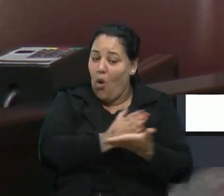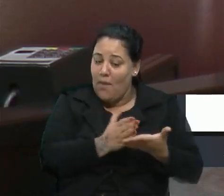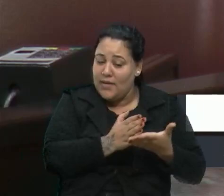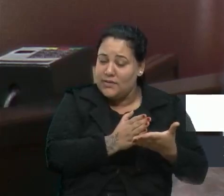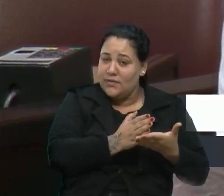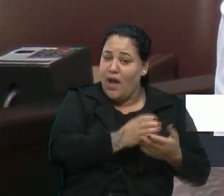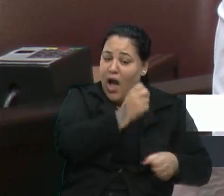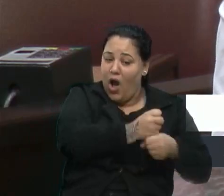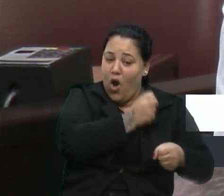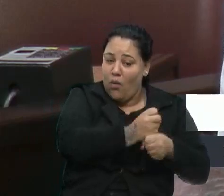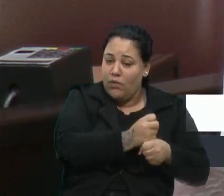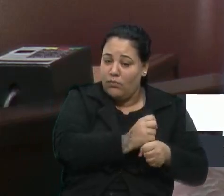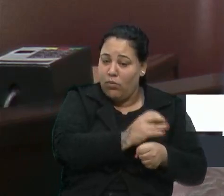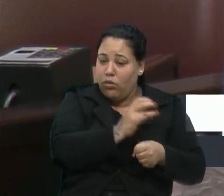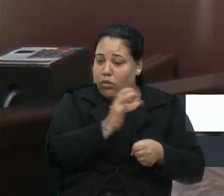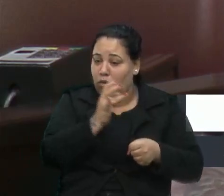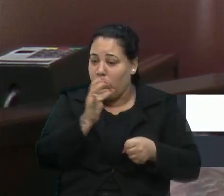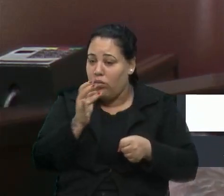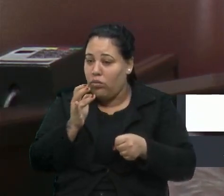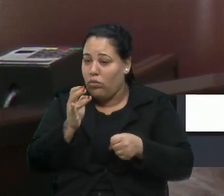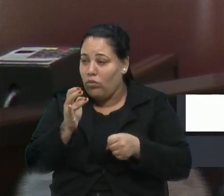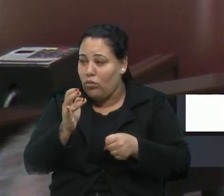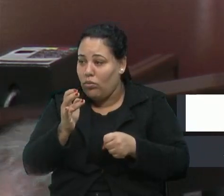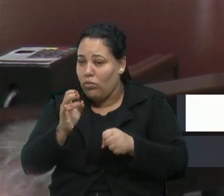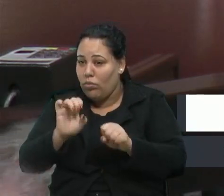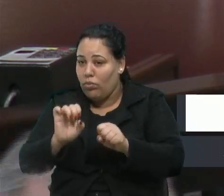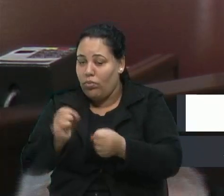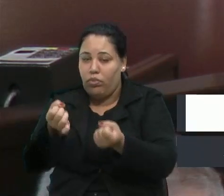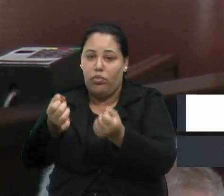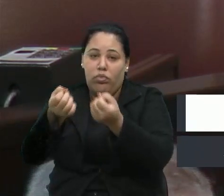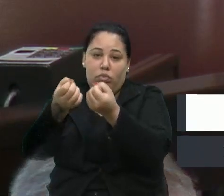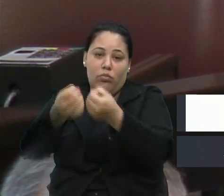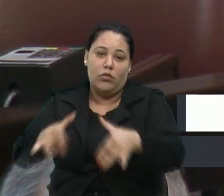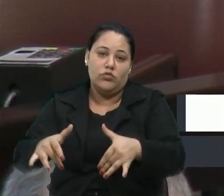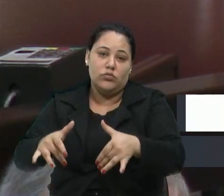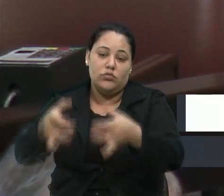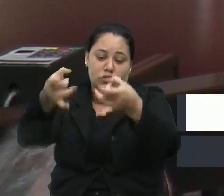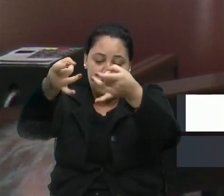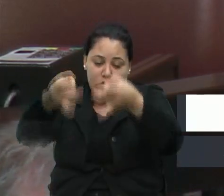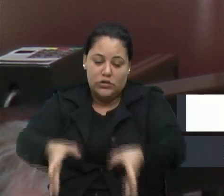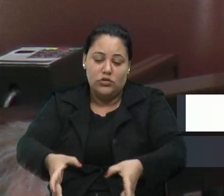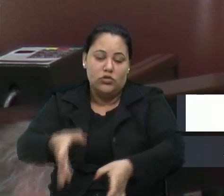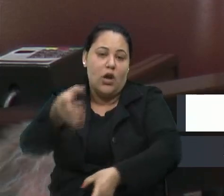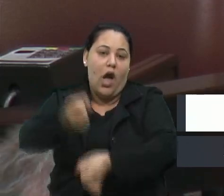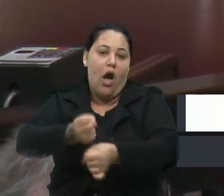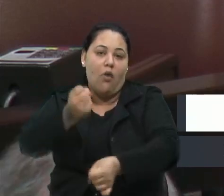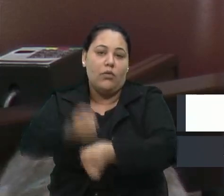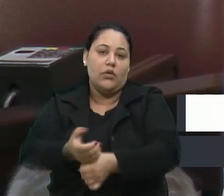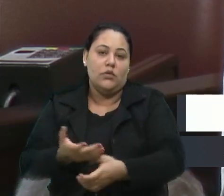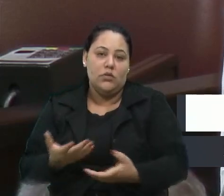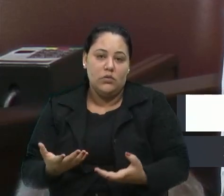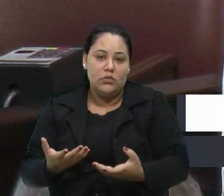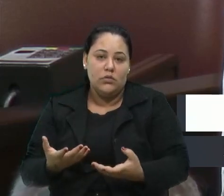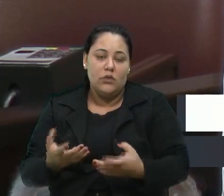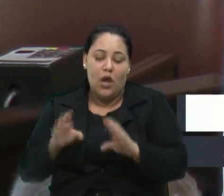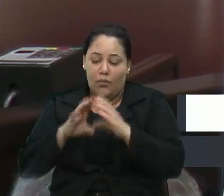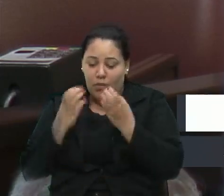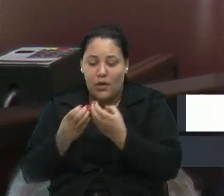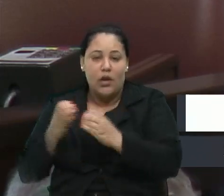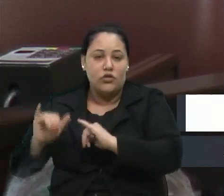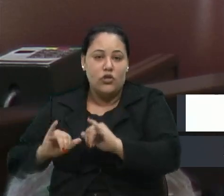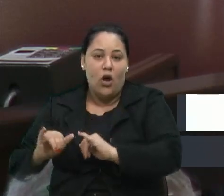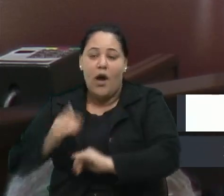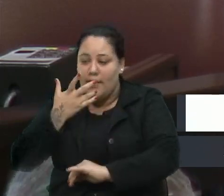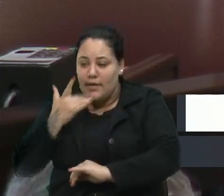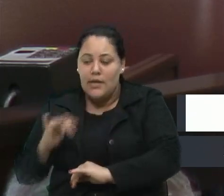obras e, no meio do caminho, arrumam situações para desistir da mesma. E aí a comunidade escolar sofre, as